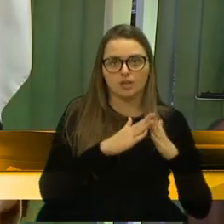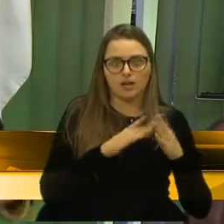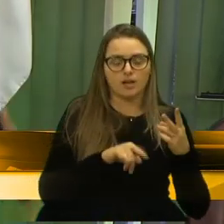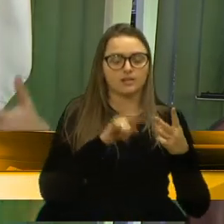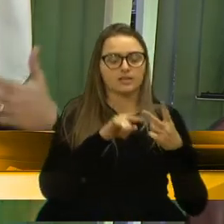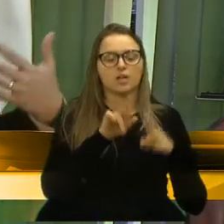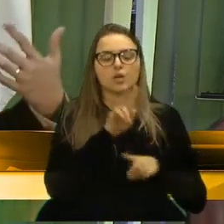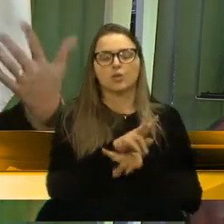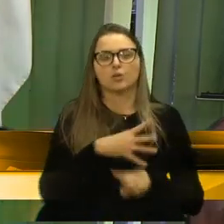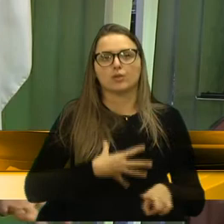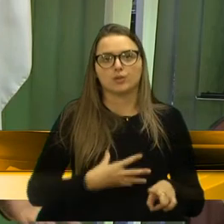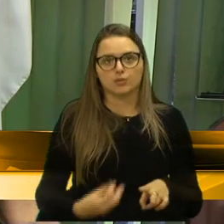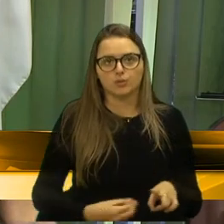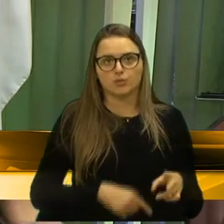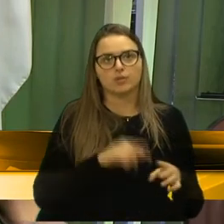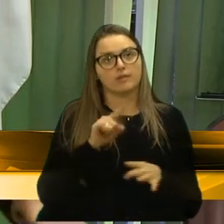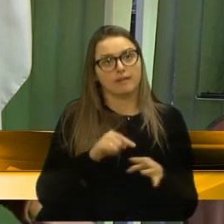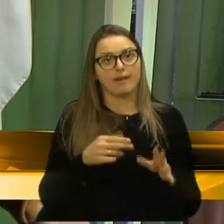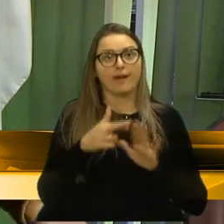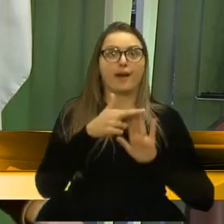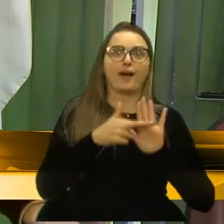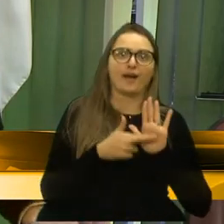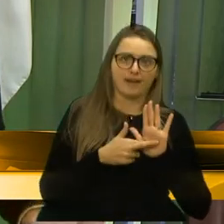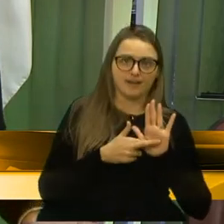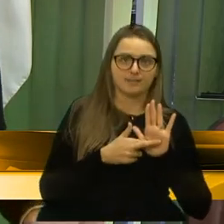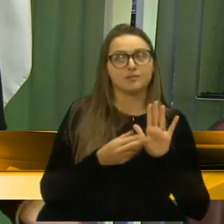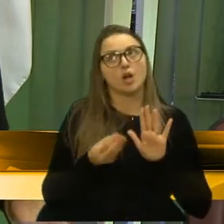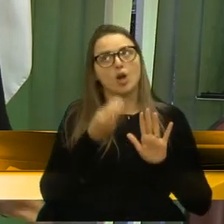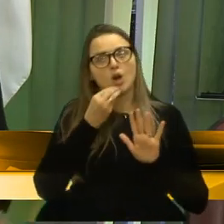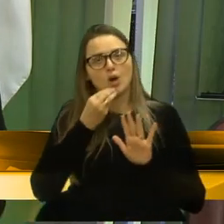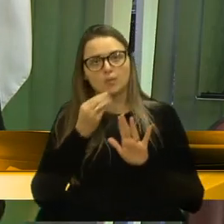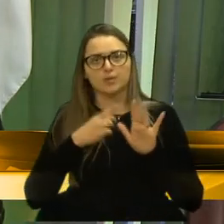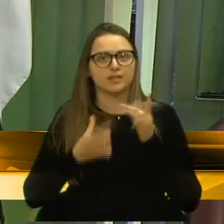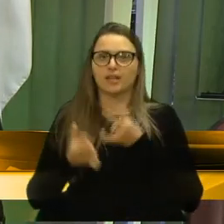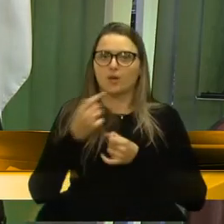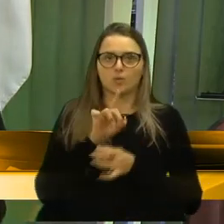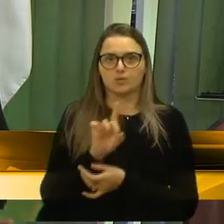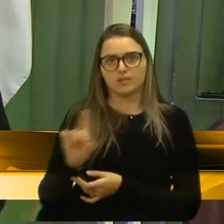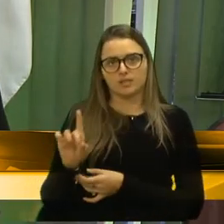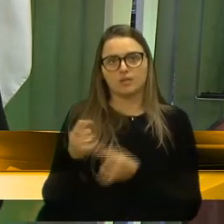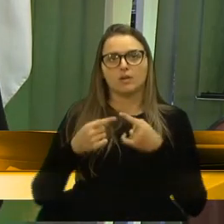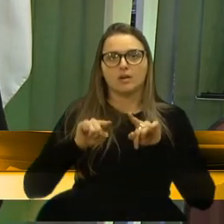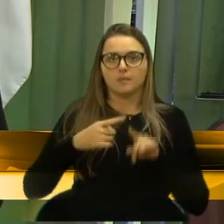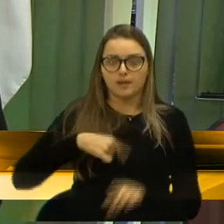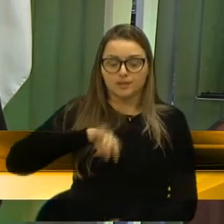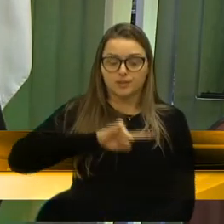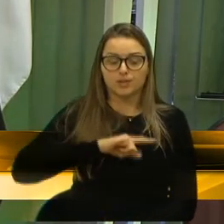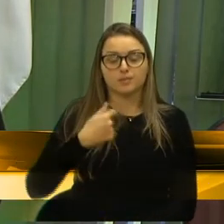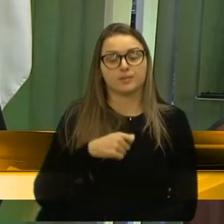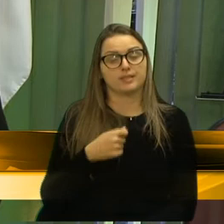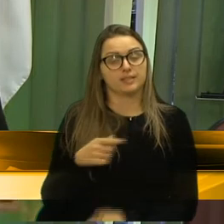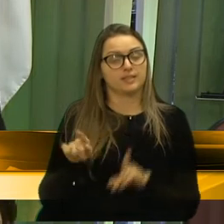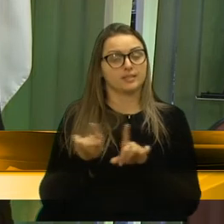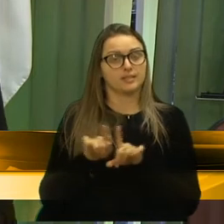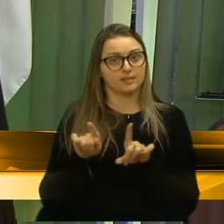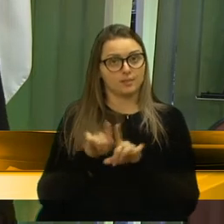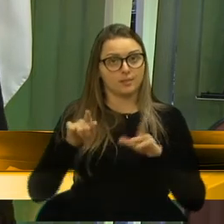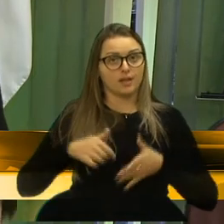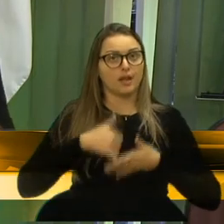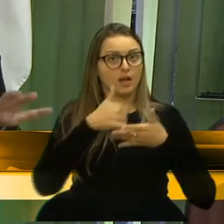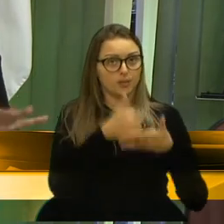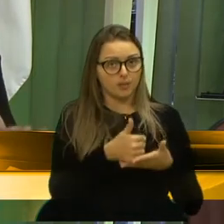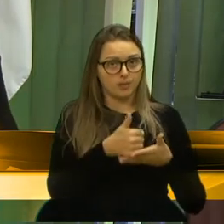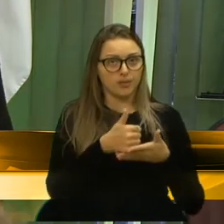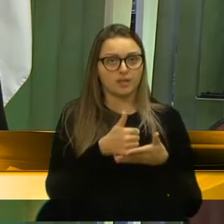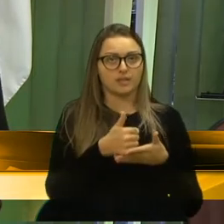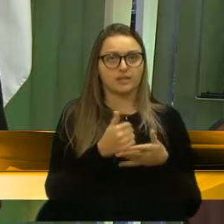cuidando dos filhos. Essa é a regra. Óbvio que tem exceções, mas aí a gente precisa também estar dando esse apoio. Só